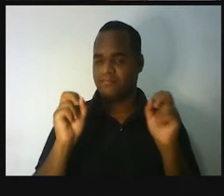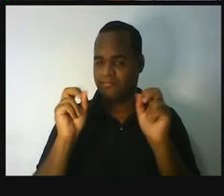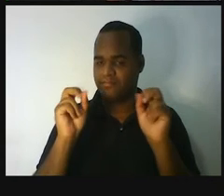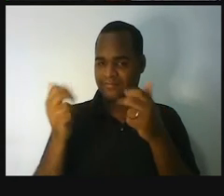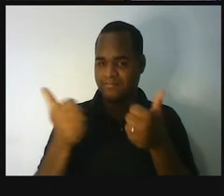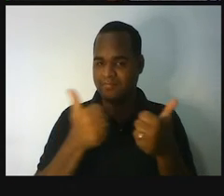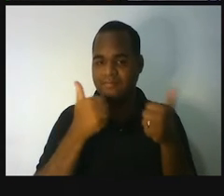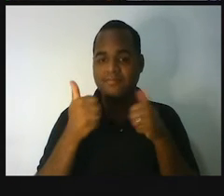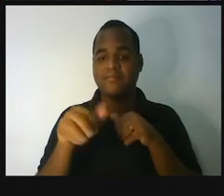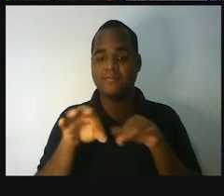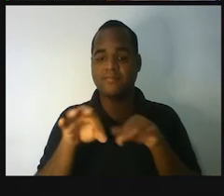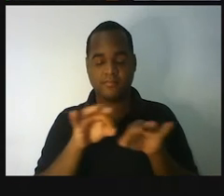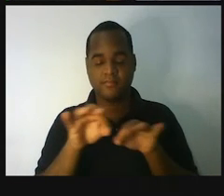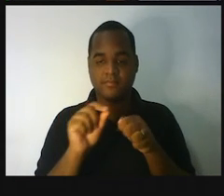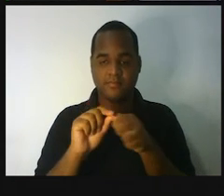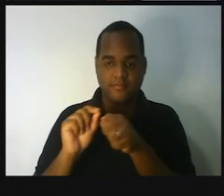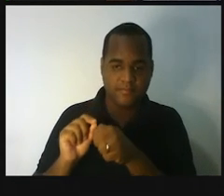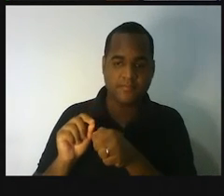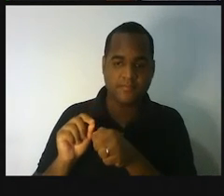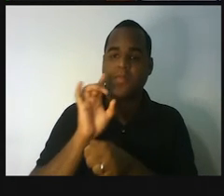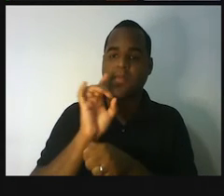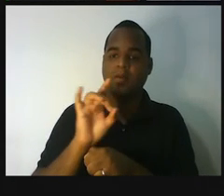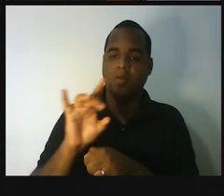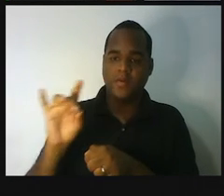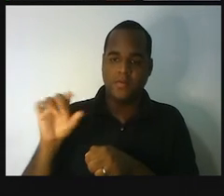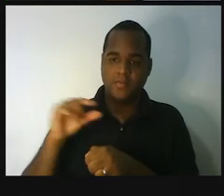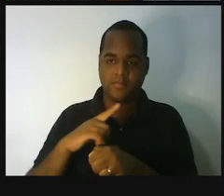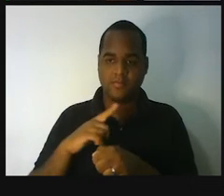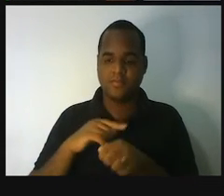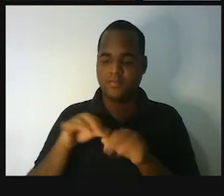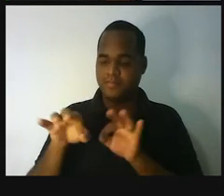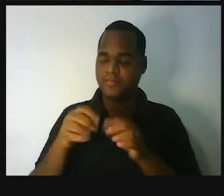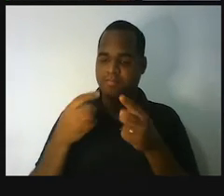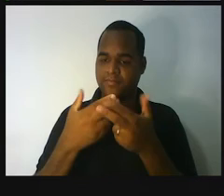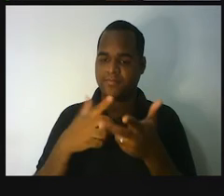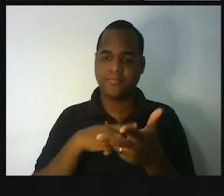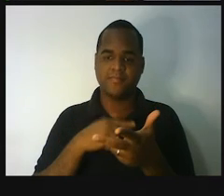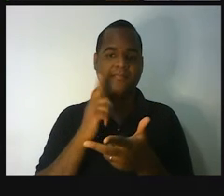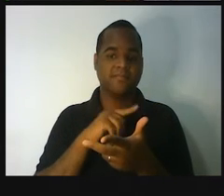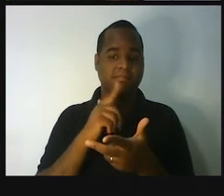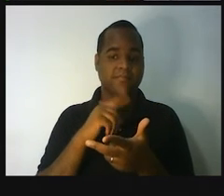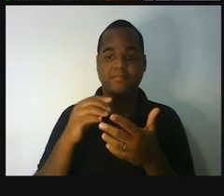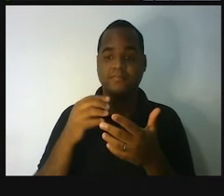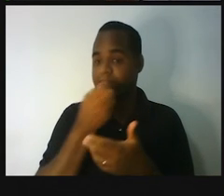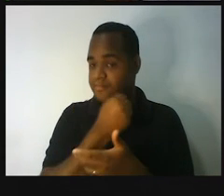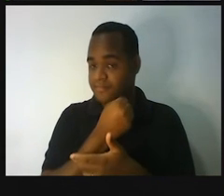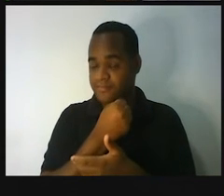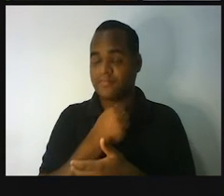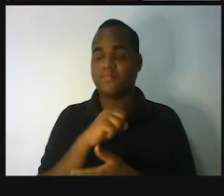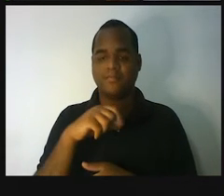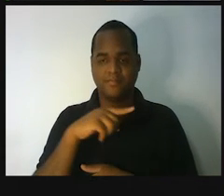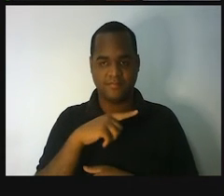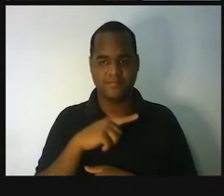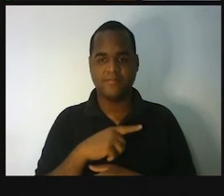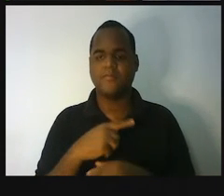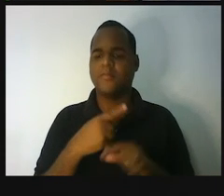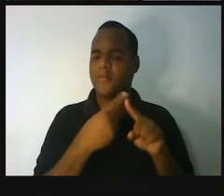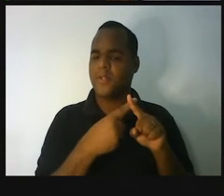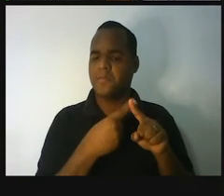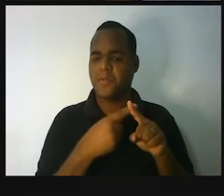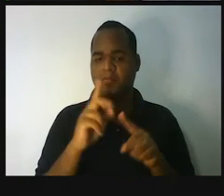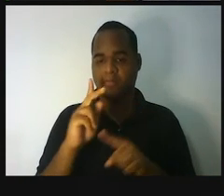fazendo casinha por casinha. Mas, existe uma forma da gente fazer isso de uma forma mais rápida. Porque, do